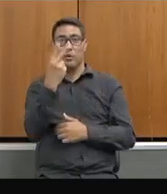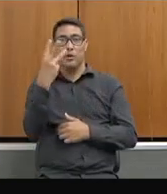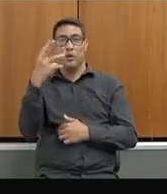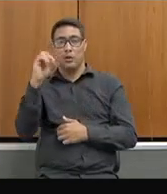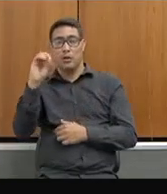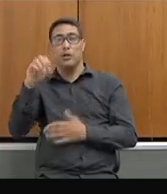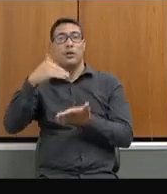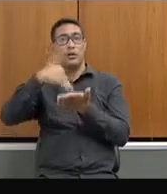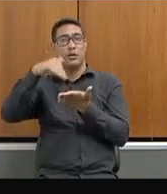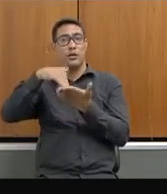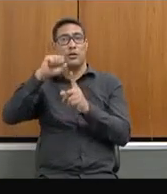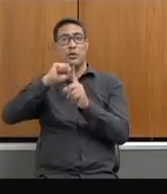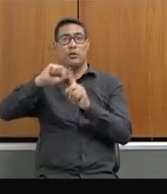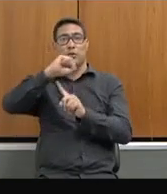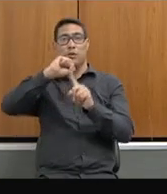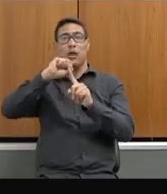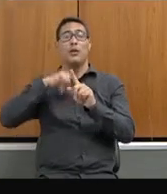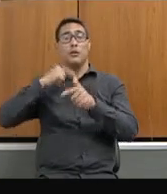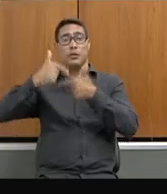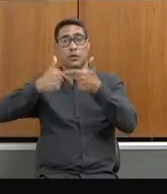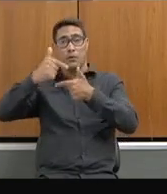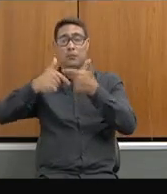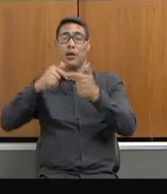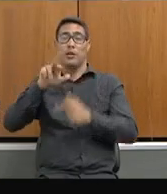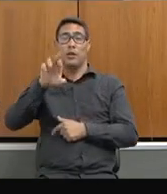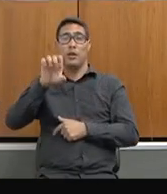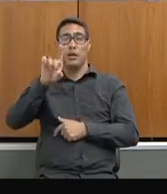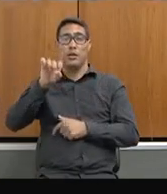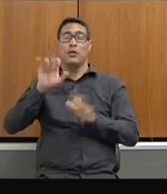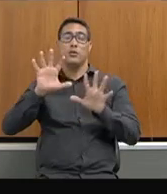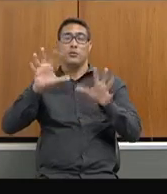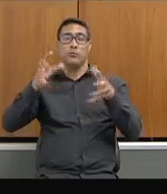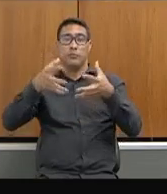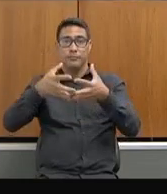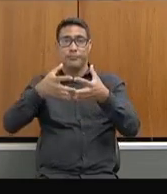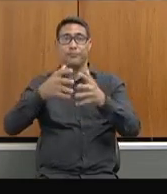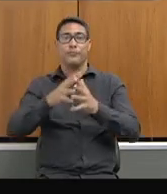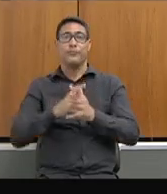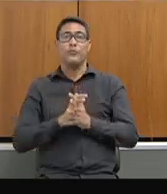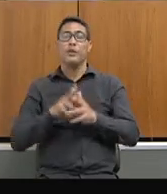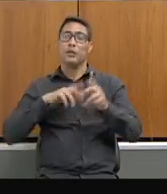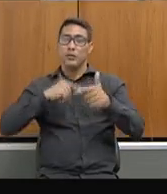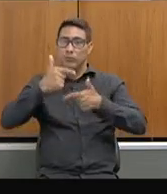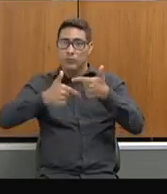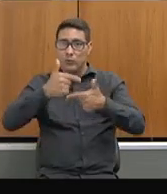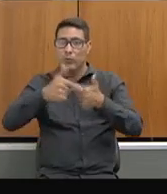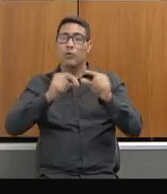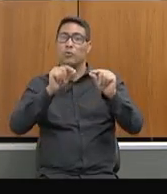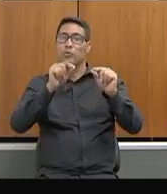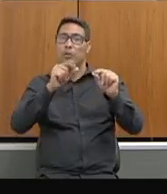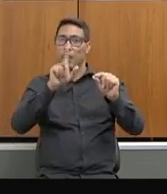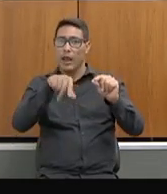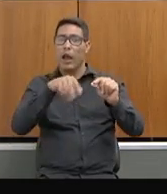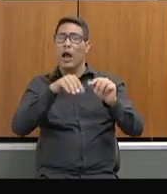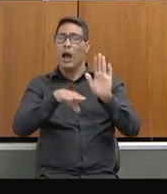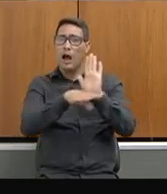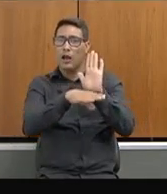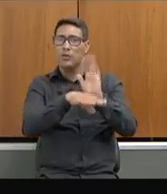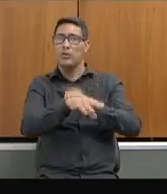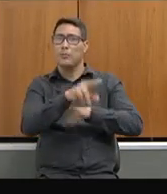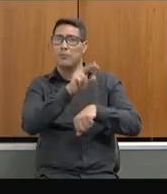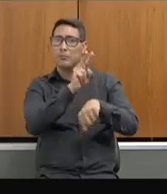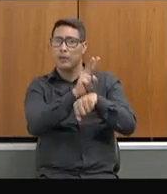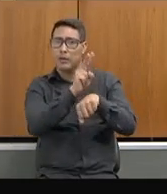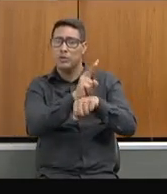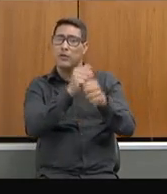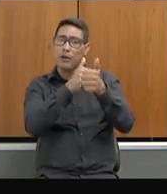que já estão atuando em nossa rede e trabalhando de forma preventiva e acompanhando as